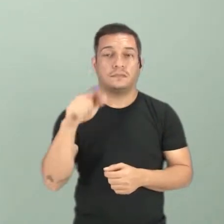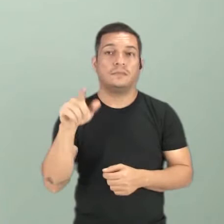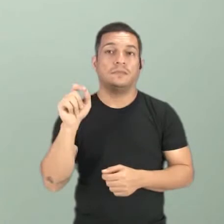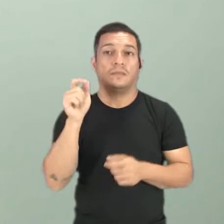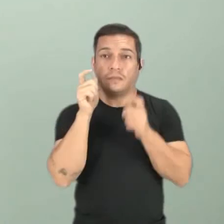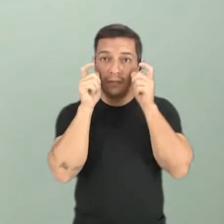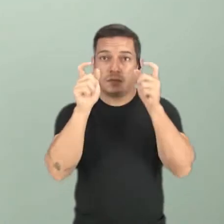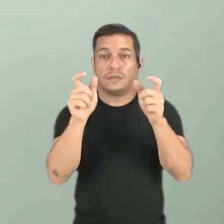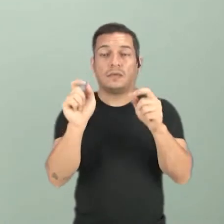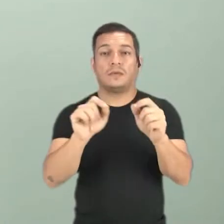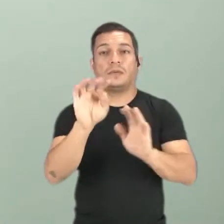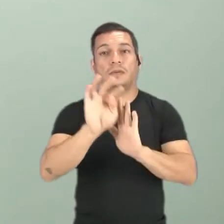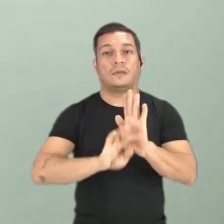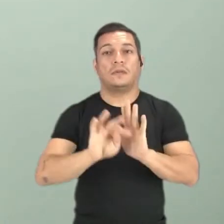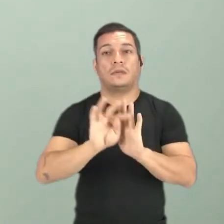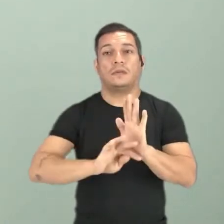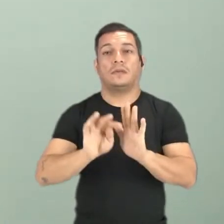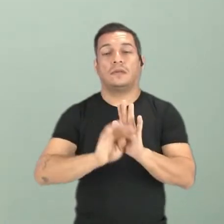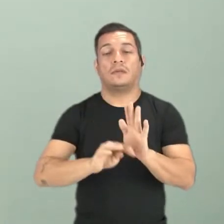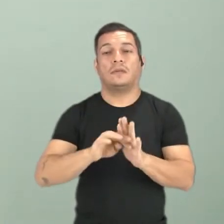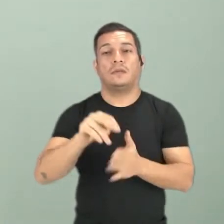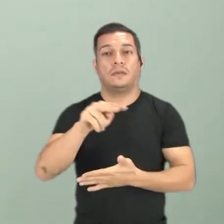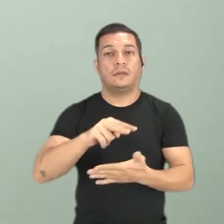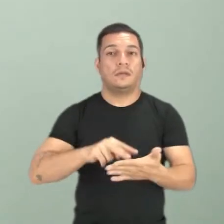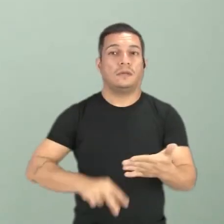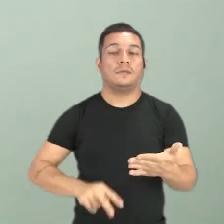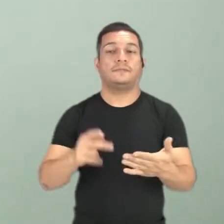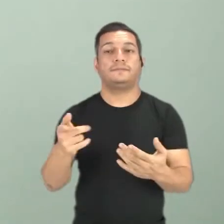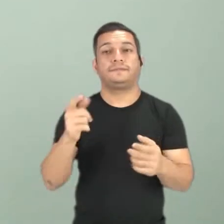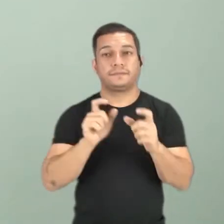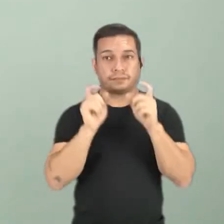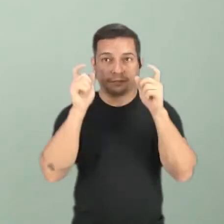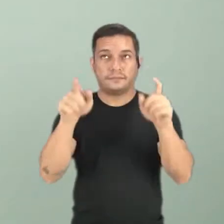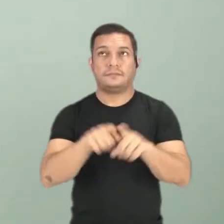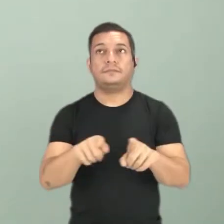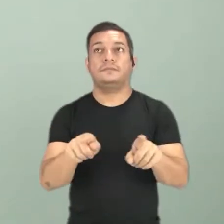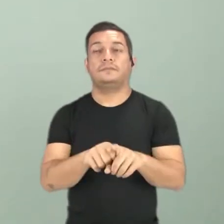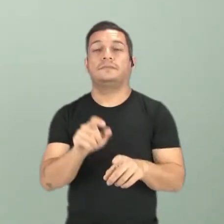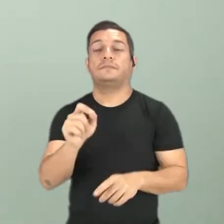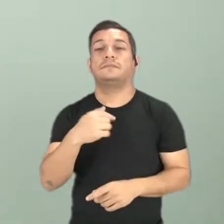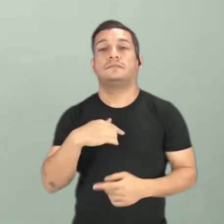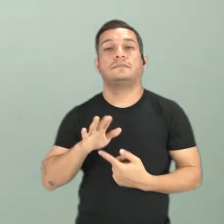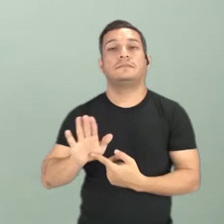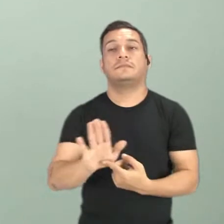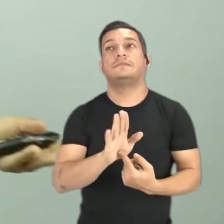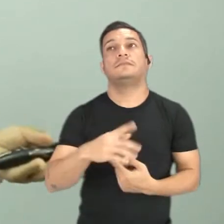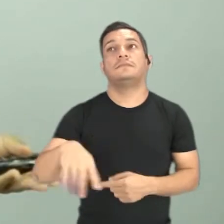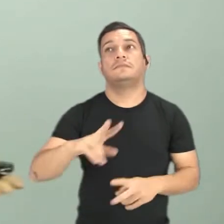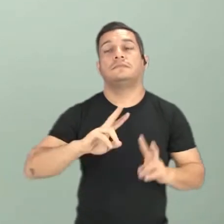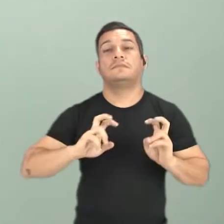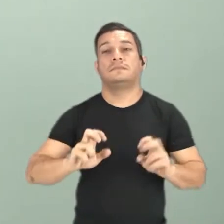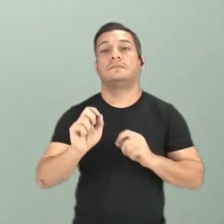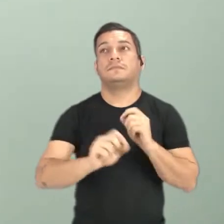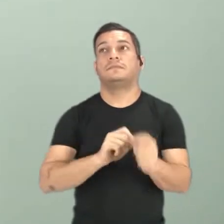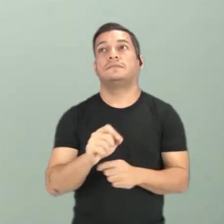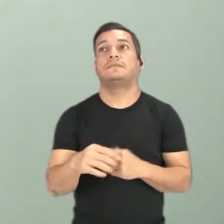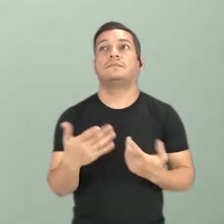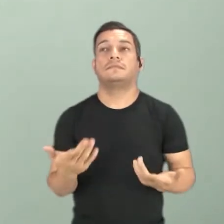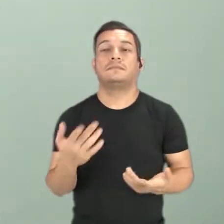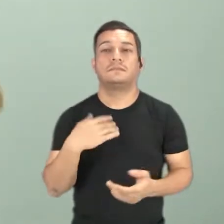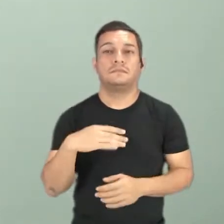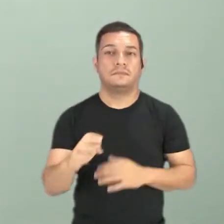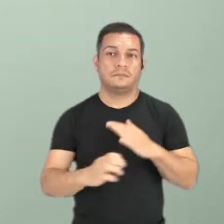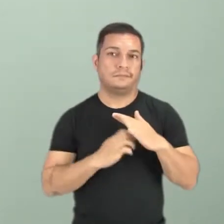é enxergar o texto além da primeira leitura. É enxergar esse anúncio que eu mostrei para vocês, não só como